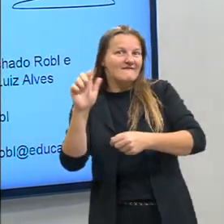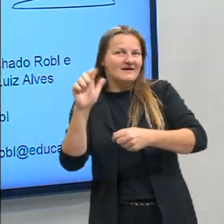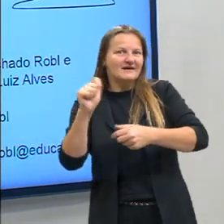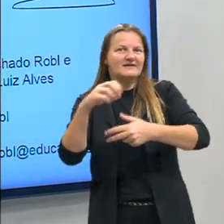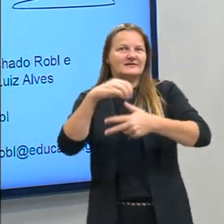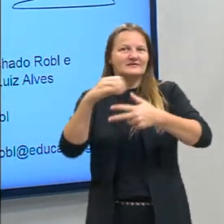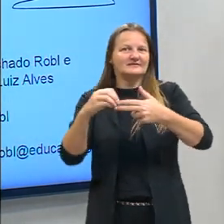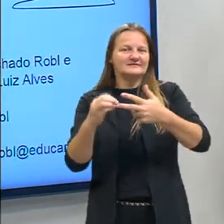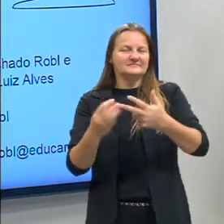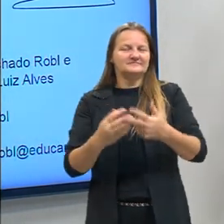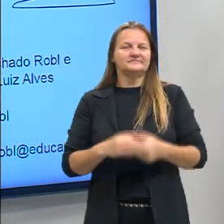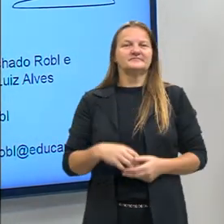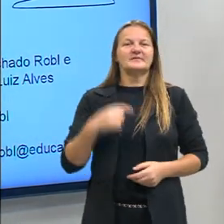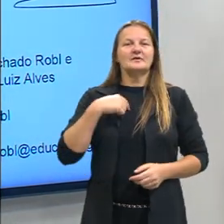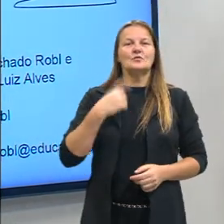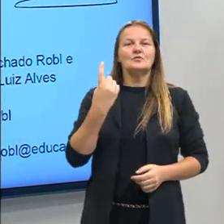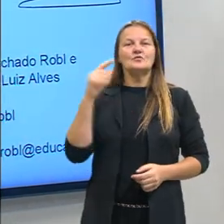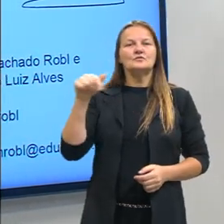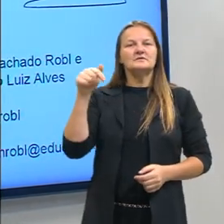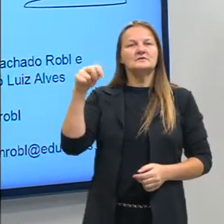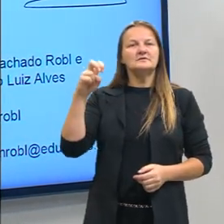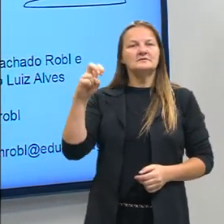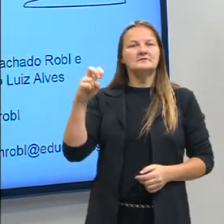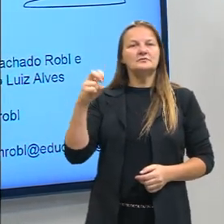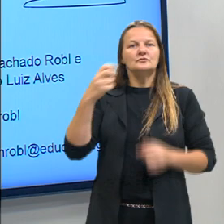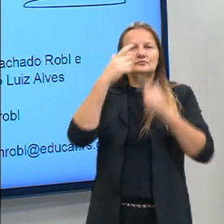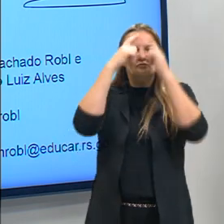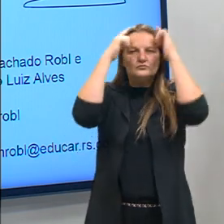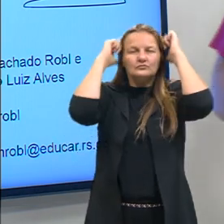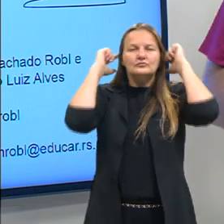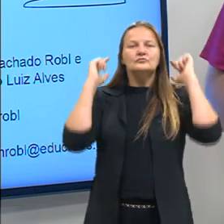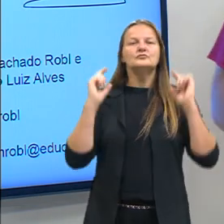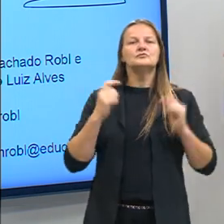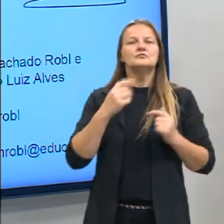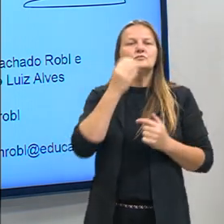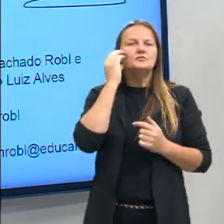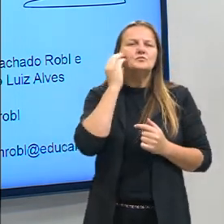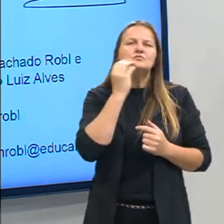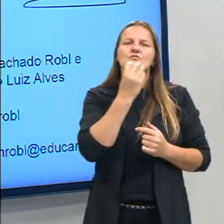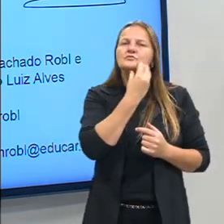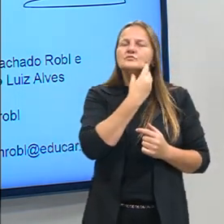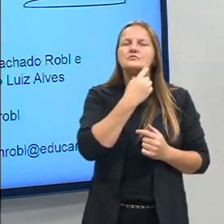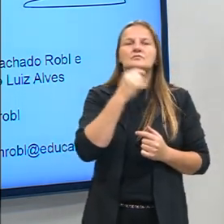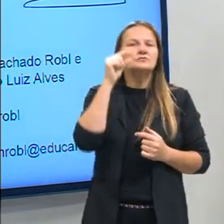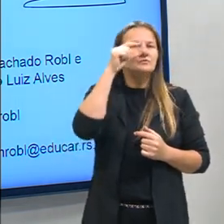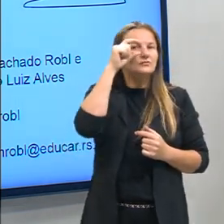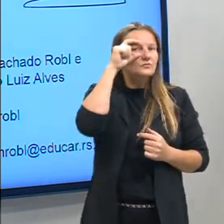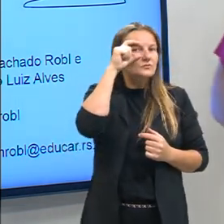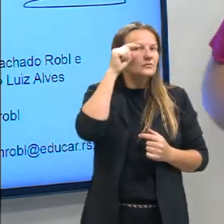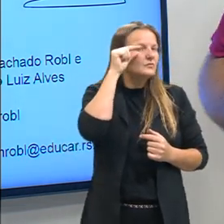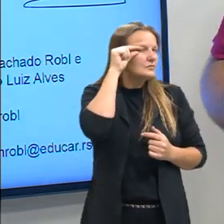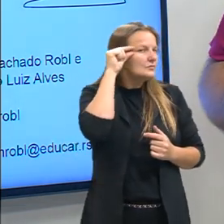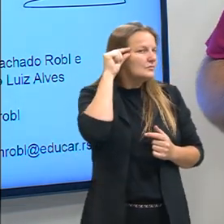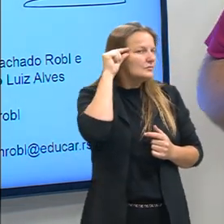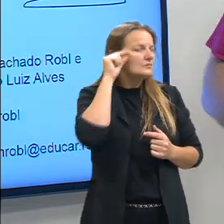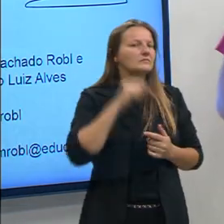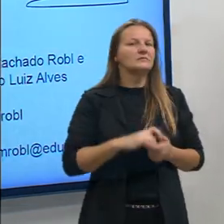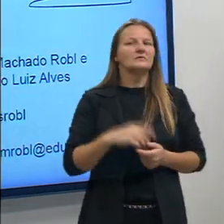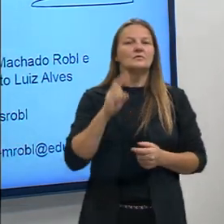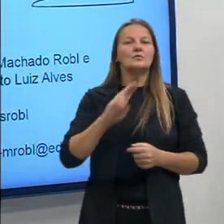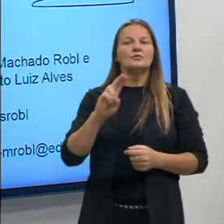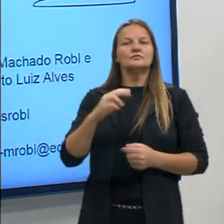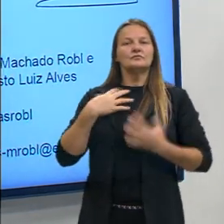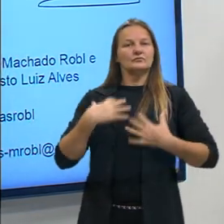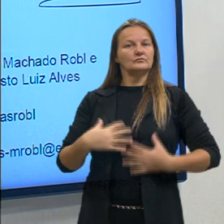,75m, cabelos curtos, barba também curta, uso óculos de hastes grossas e visto a